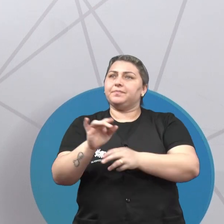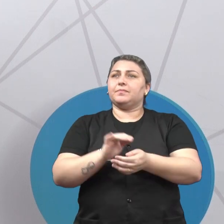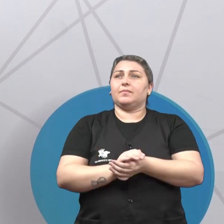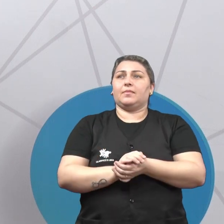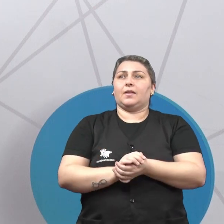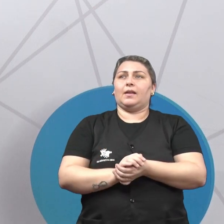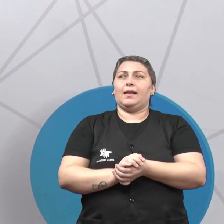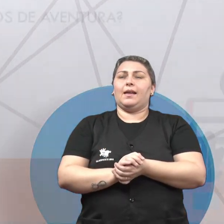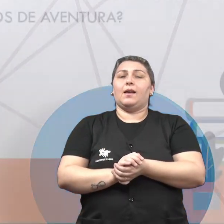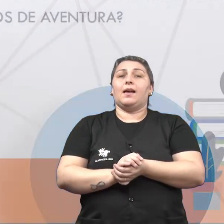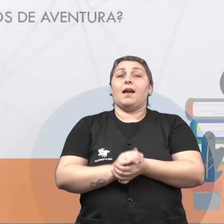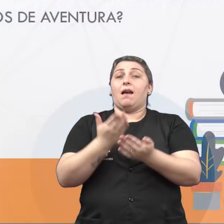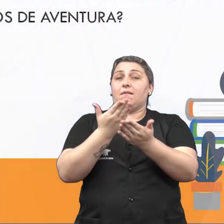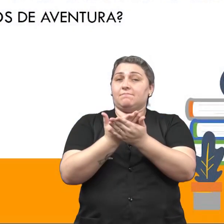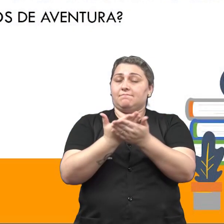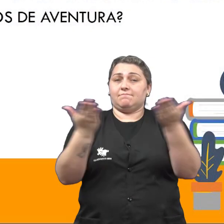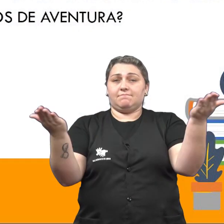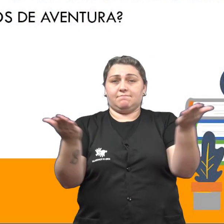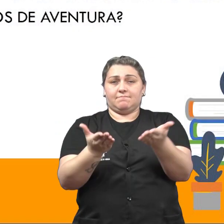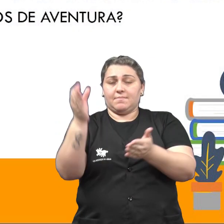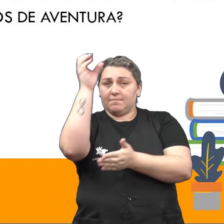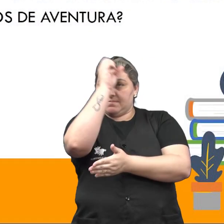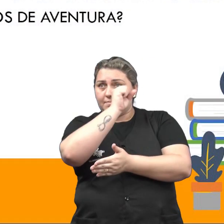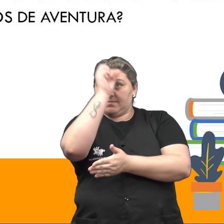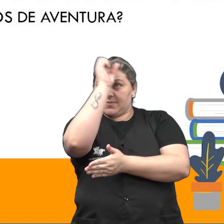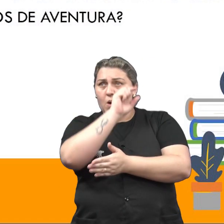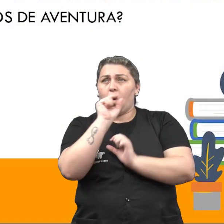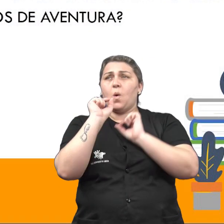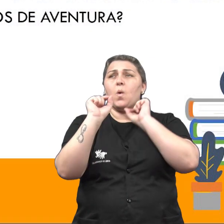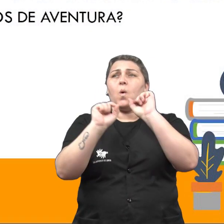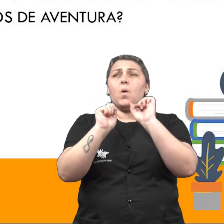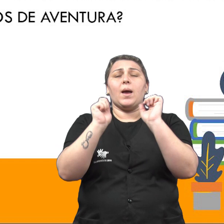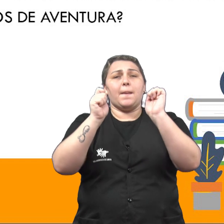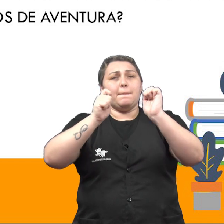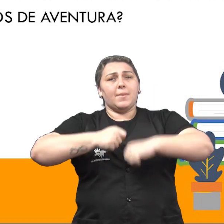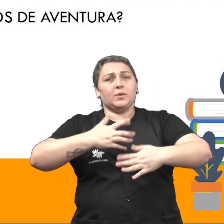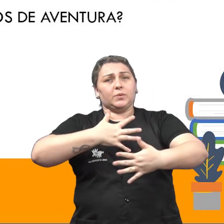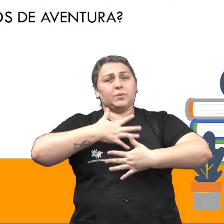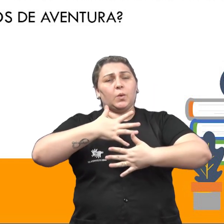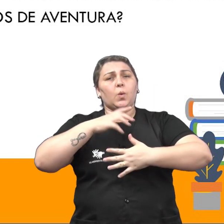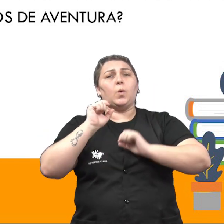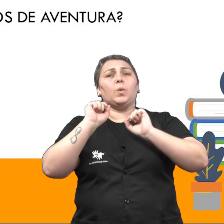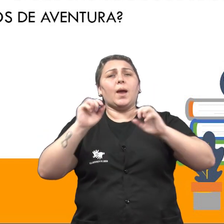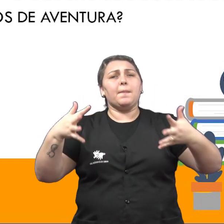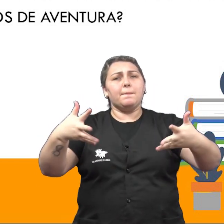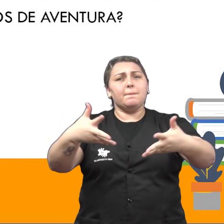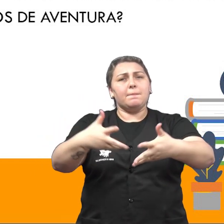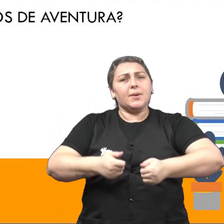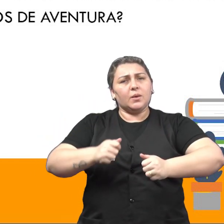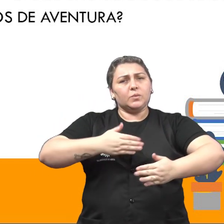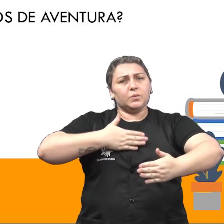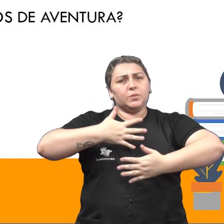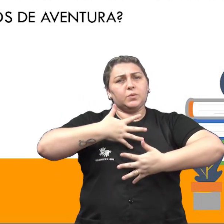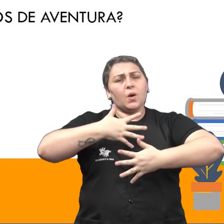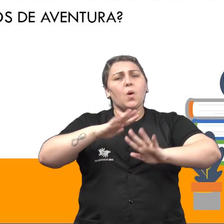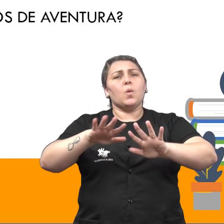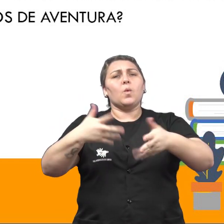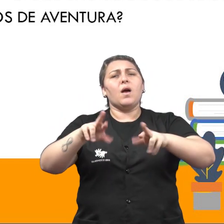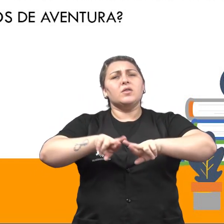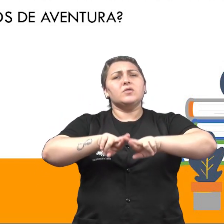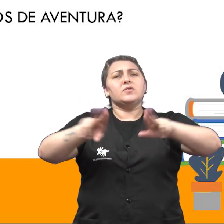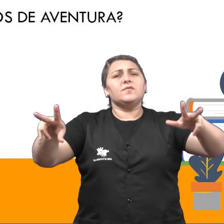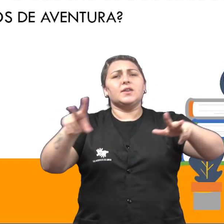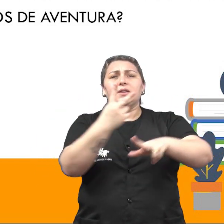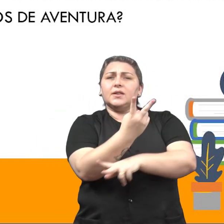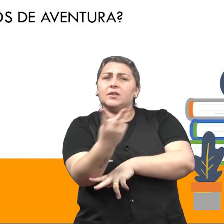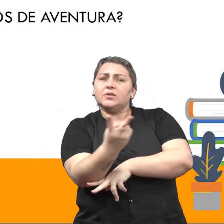Vamos lá, a aula de hoje a gente vai aprender sobre o que é capacidade motora, o que é habilidade motora, qual a diferença